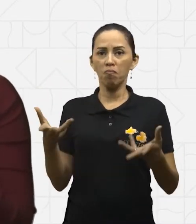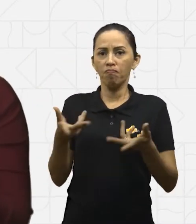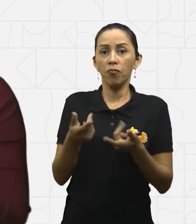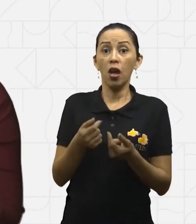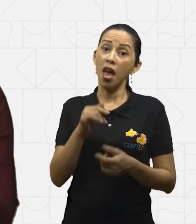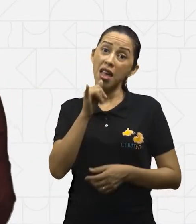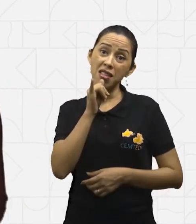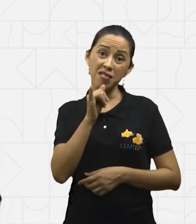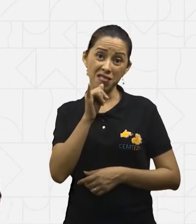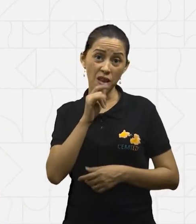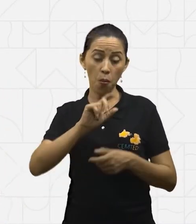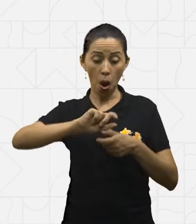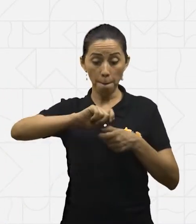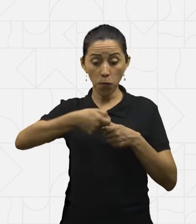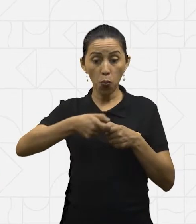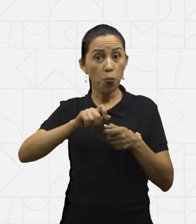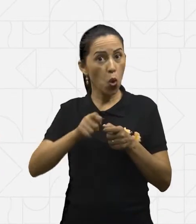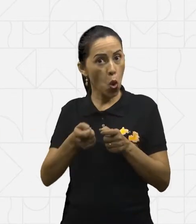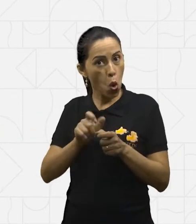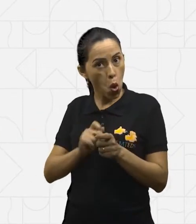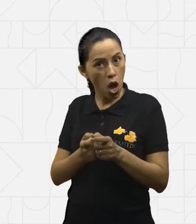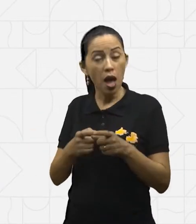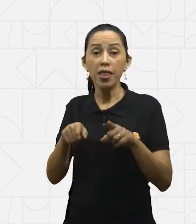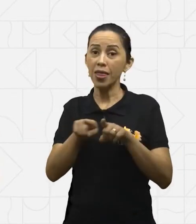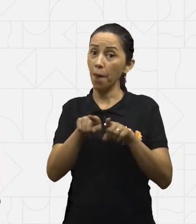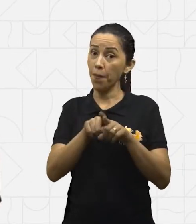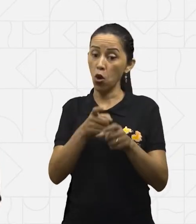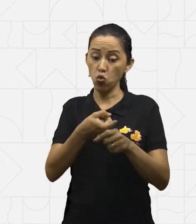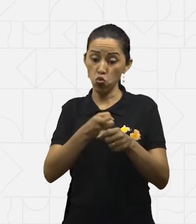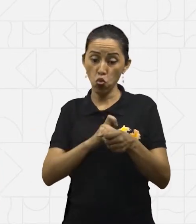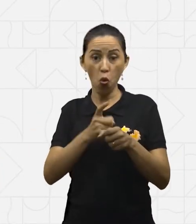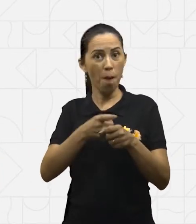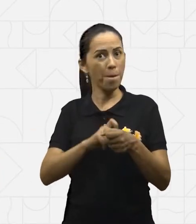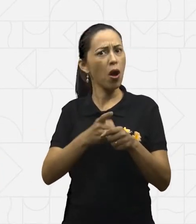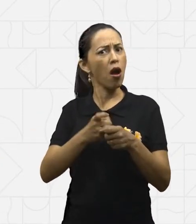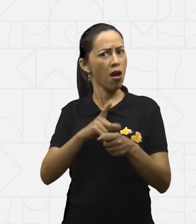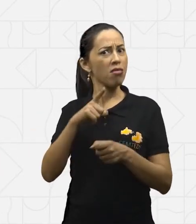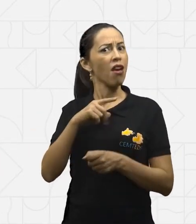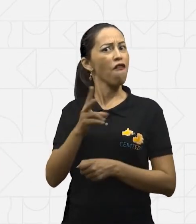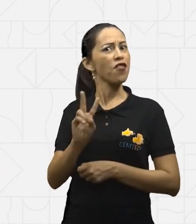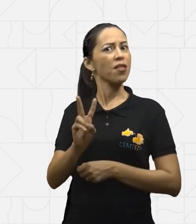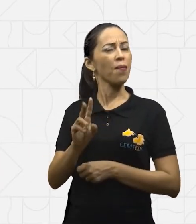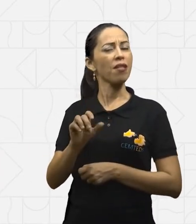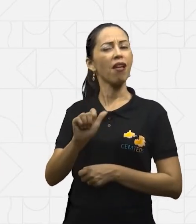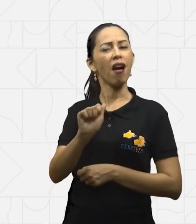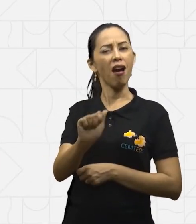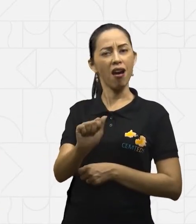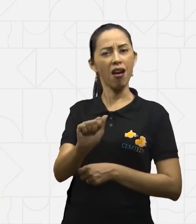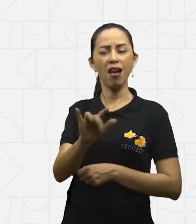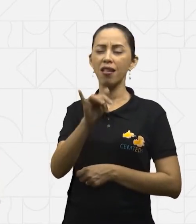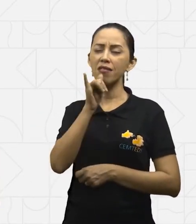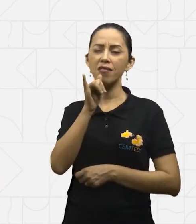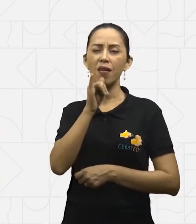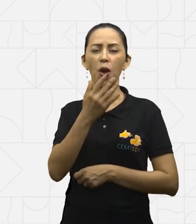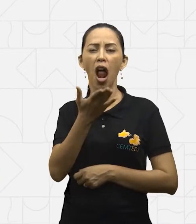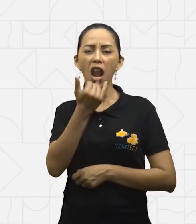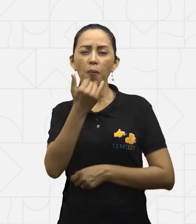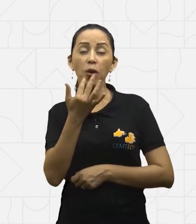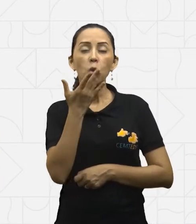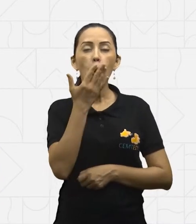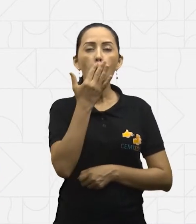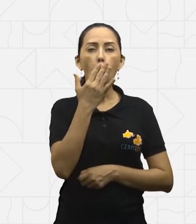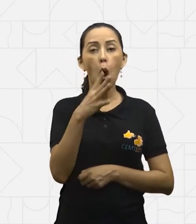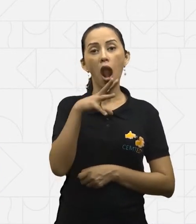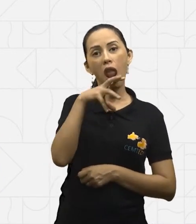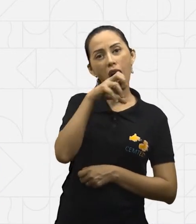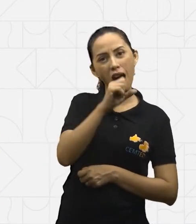ricos em vitamina A. Esses alimentos de cor laranja são alimentos ricos em vitamina A. Que outros alimentos a gente tem rico em